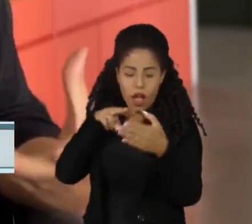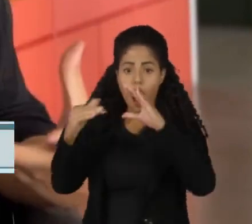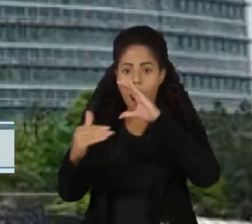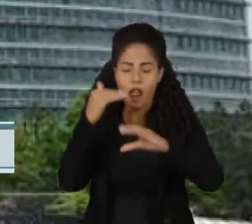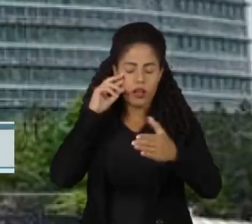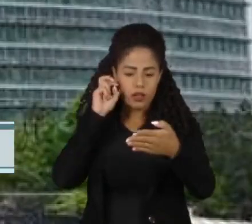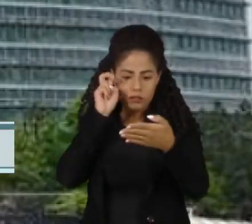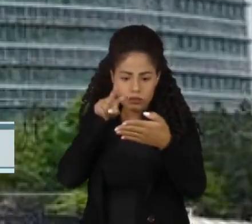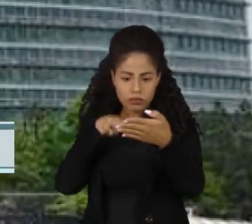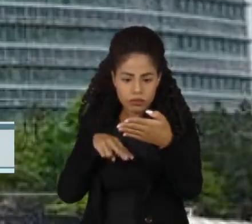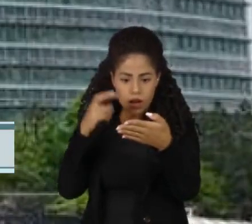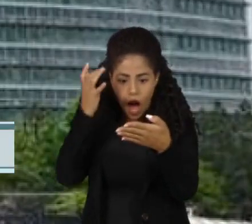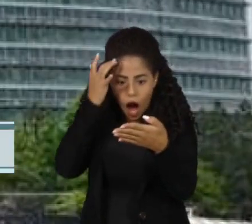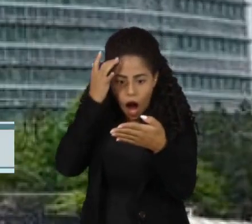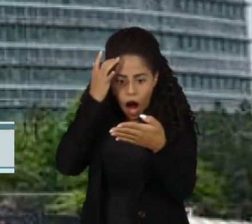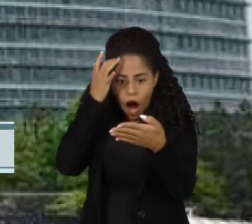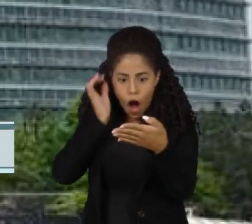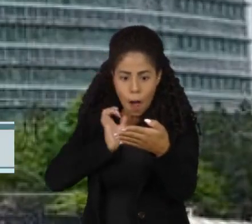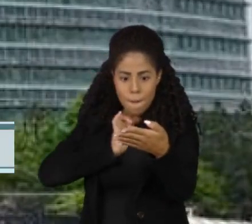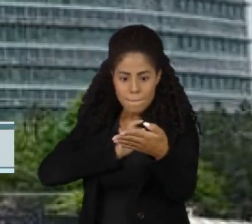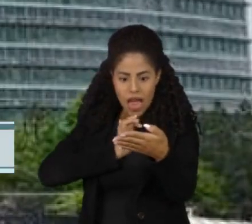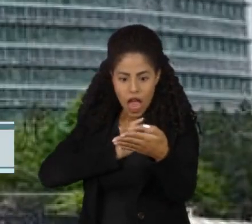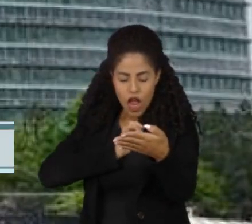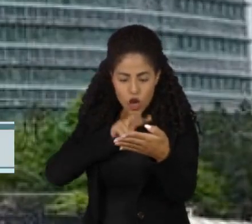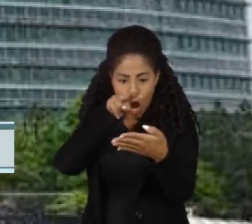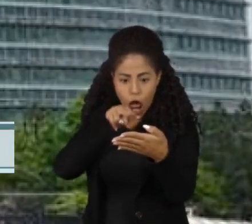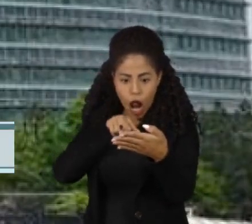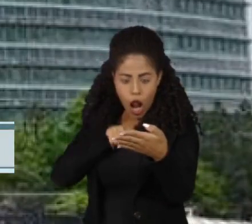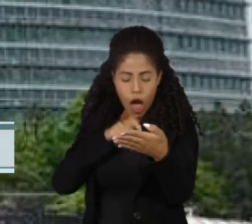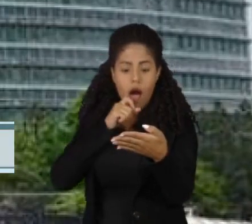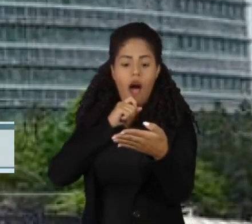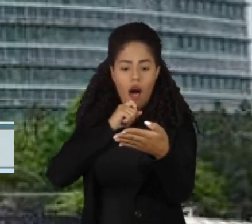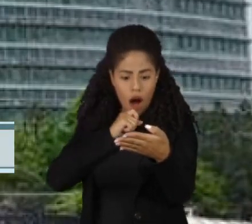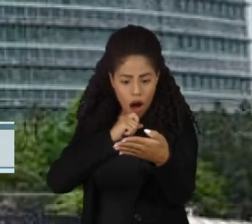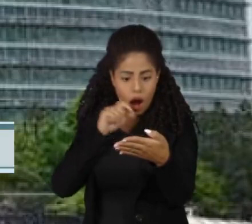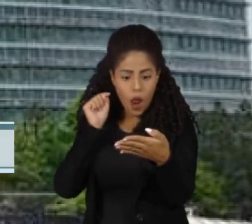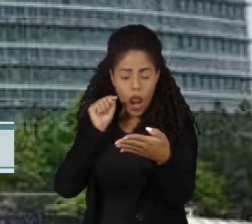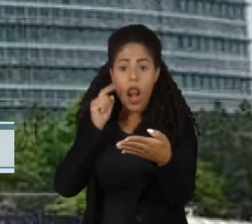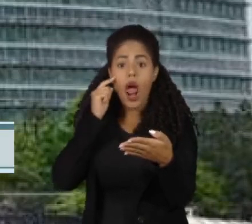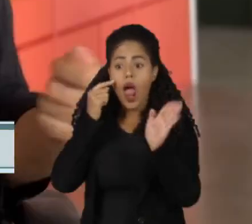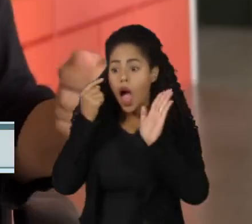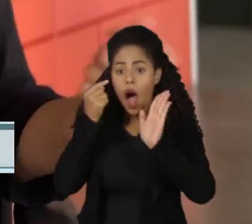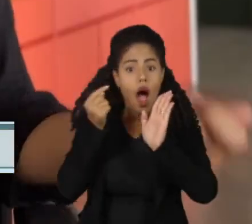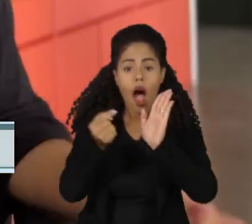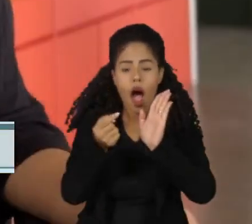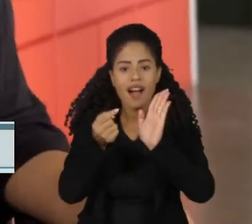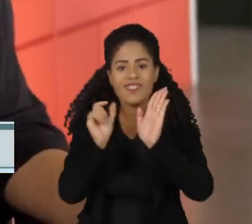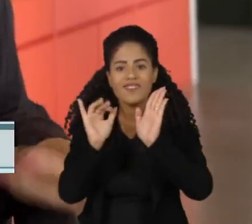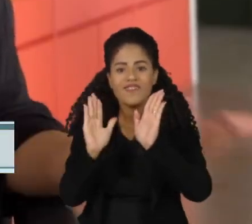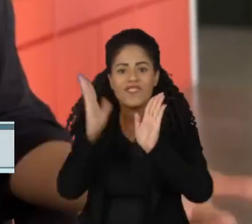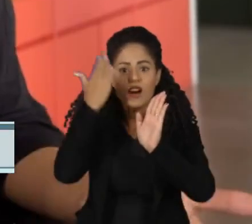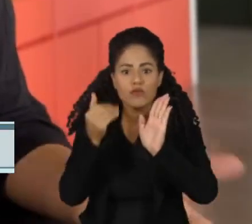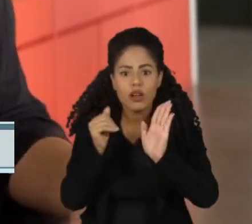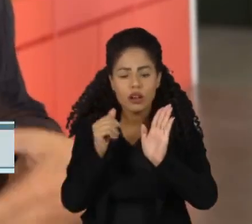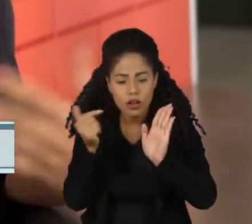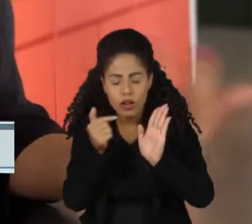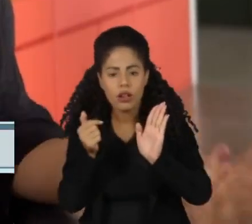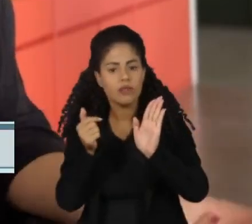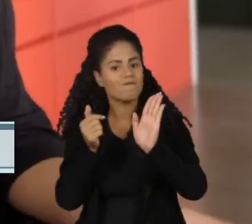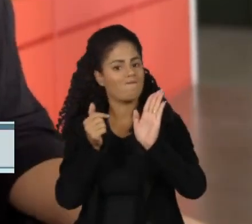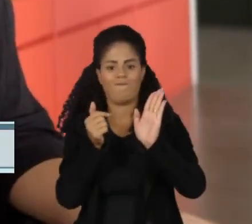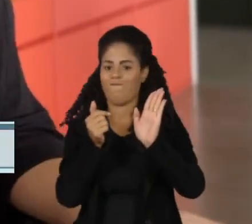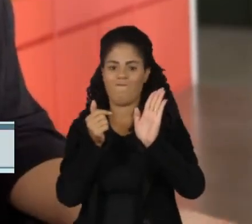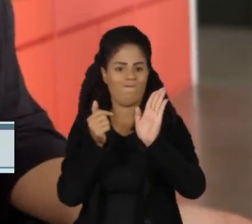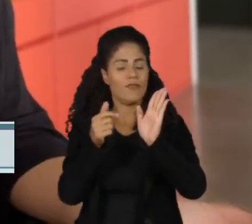indignação, ou o medo. E também a mimetização da mídia tradicional, ou seja, tentar imitar veículos que são